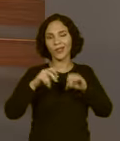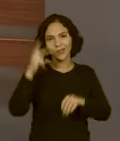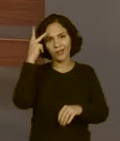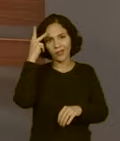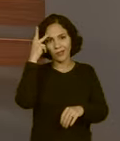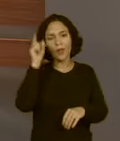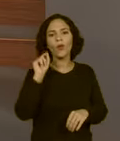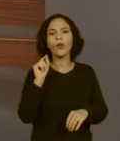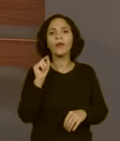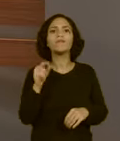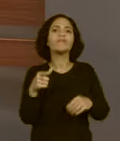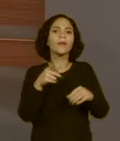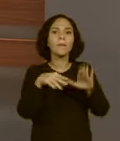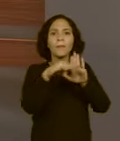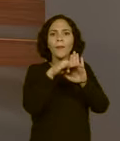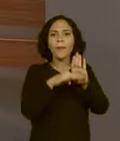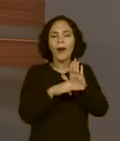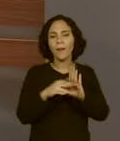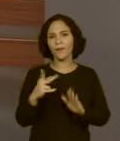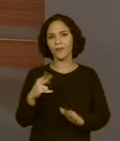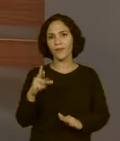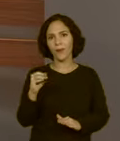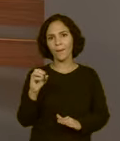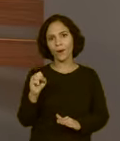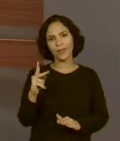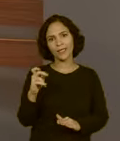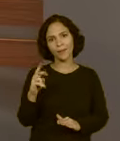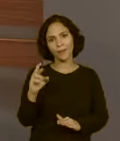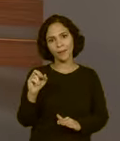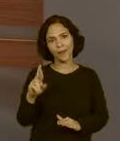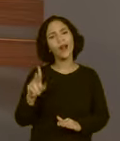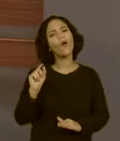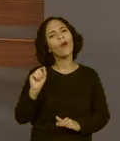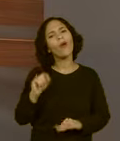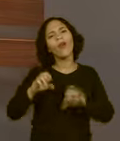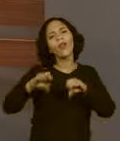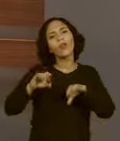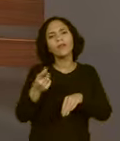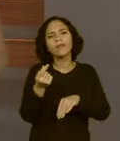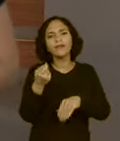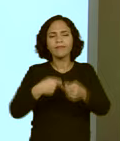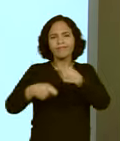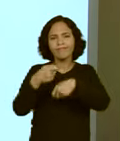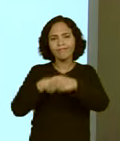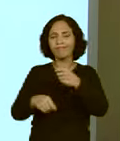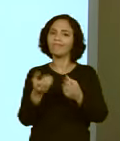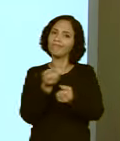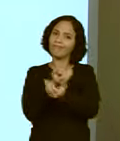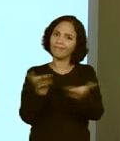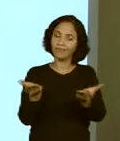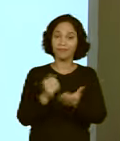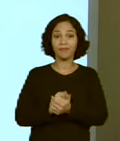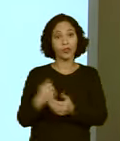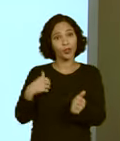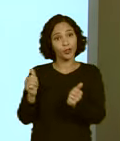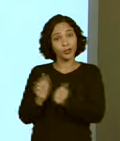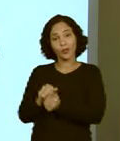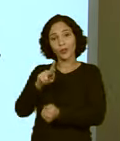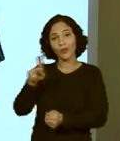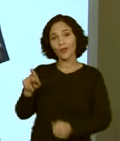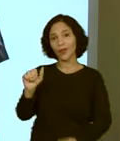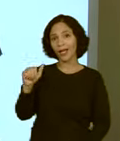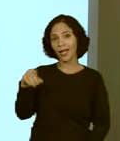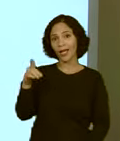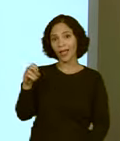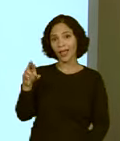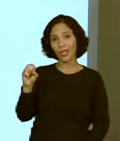econômico-financeira para você. Está aqui comigo o professor Anderson, que vai se apresentar. Olá, pessoal, como a professora